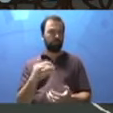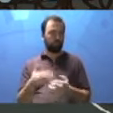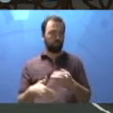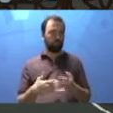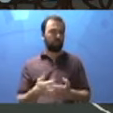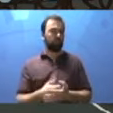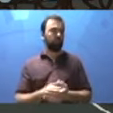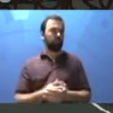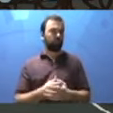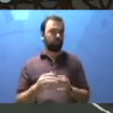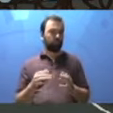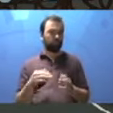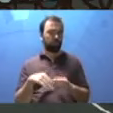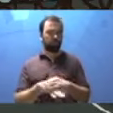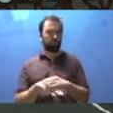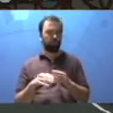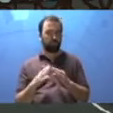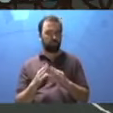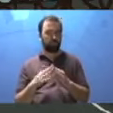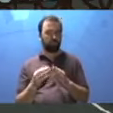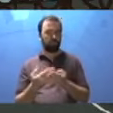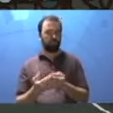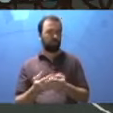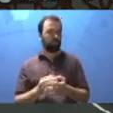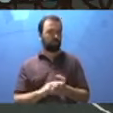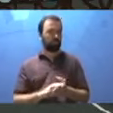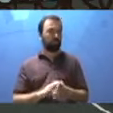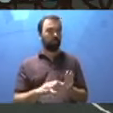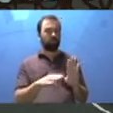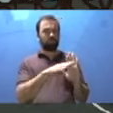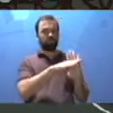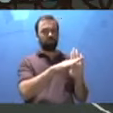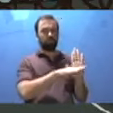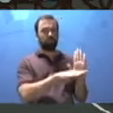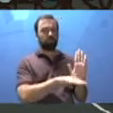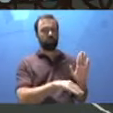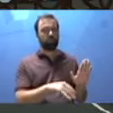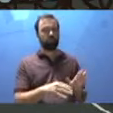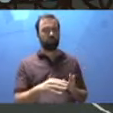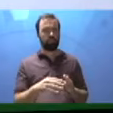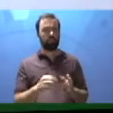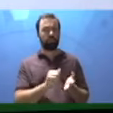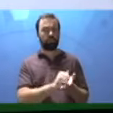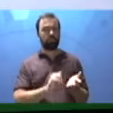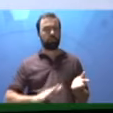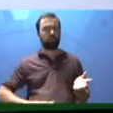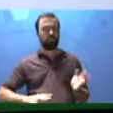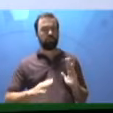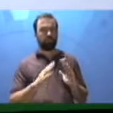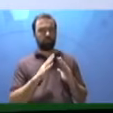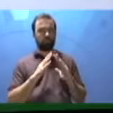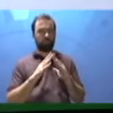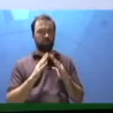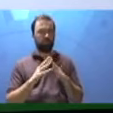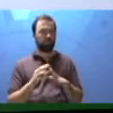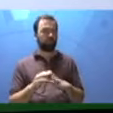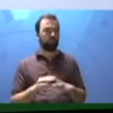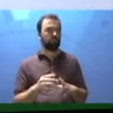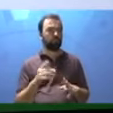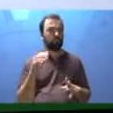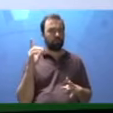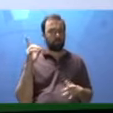fica para a próxima. Lá na escola. Agora, o roteiro das atividades em casa. Foi o que a gente viu hoje. Aula 2.